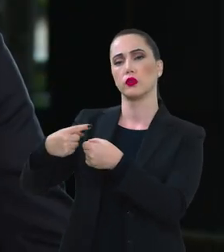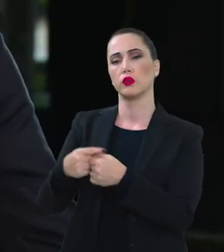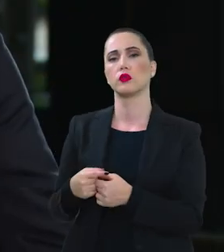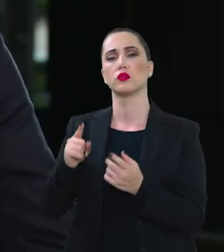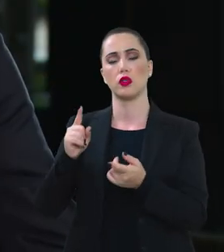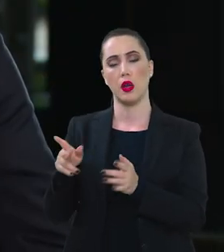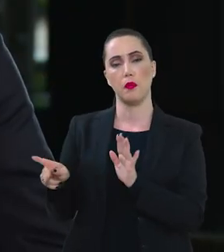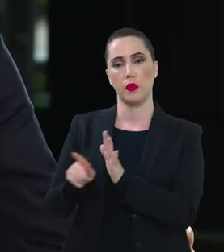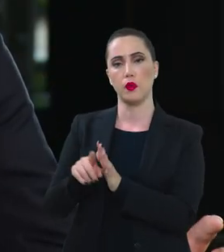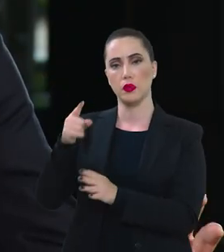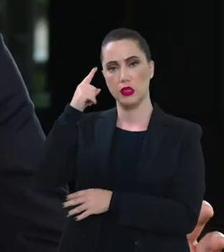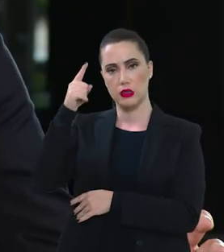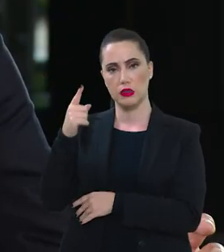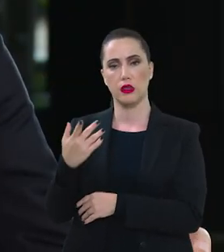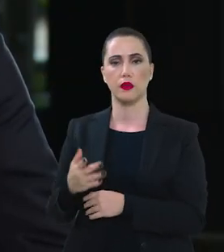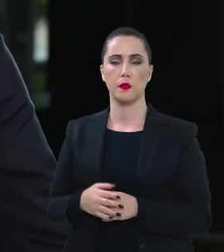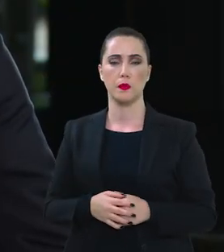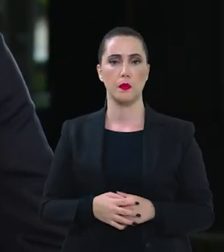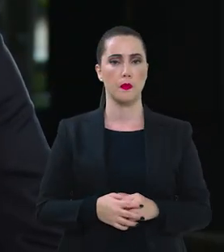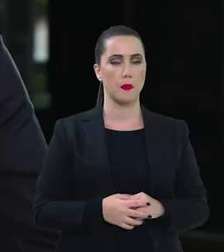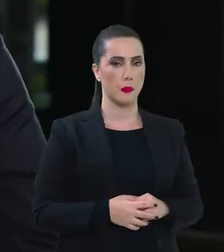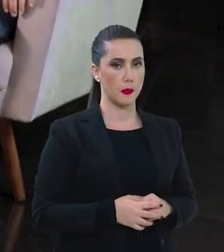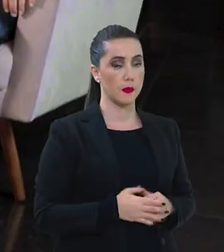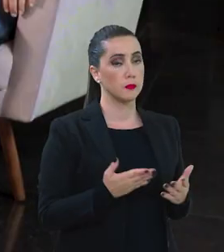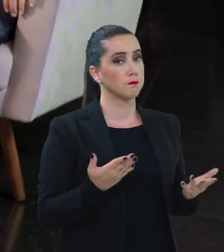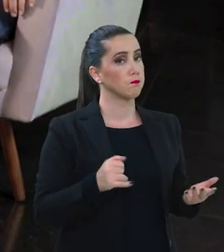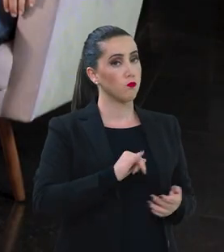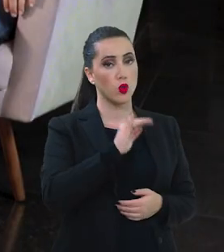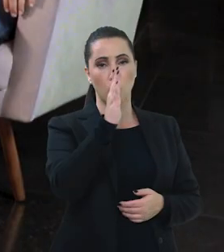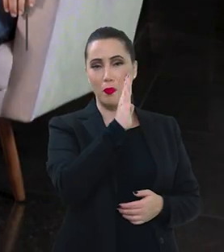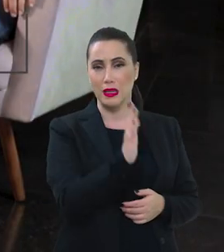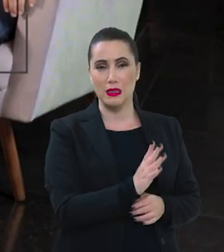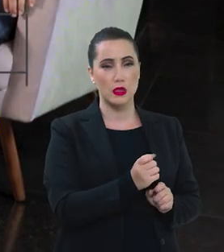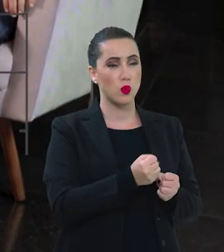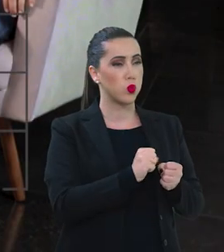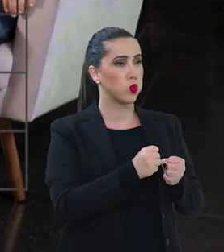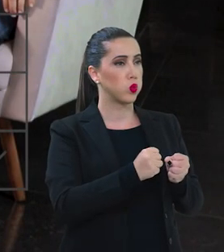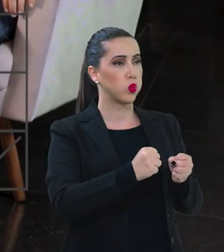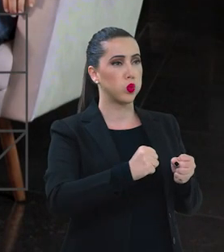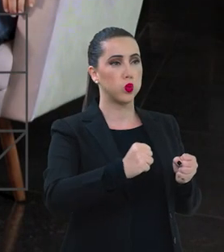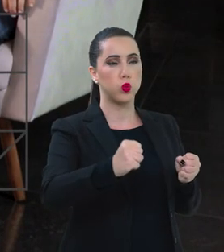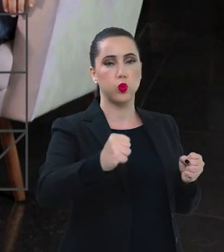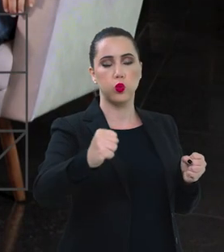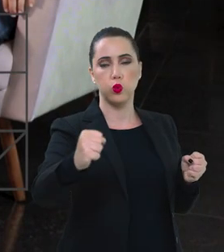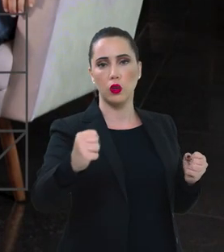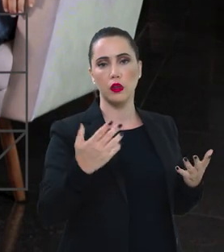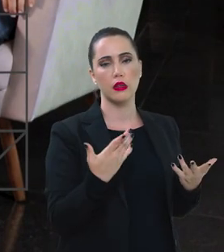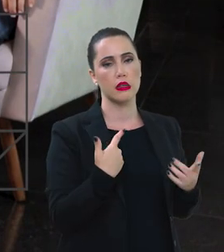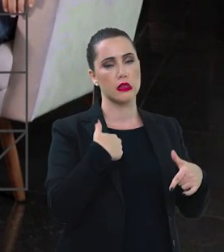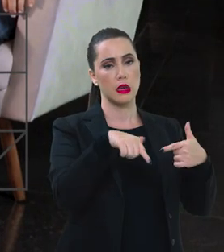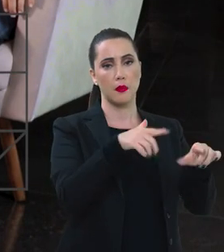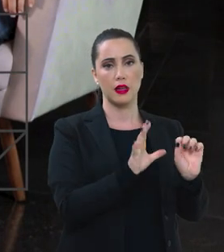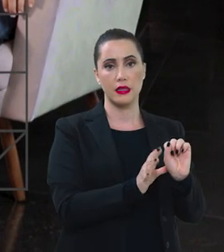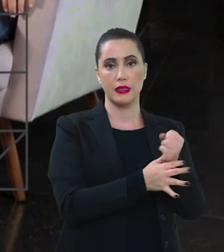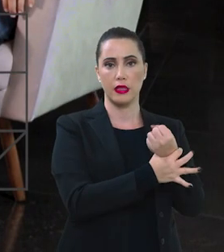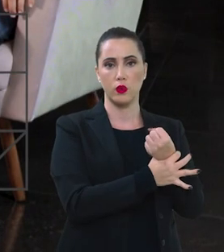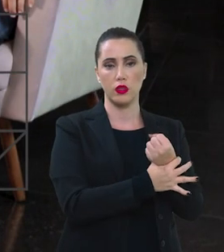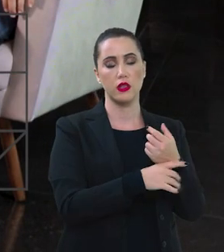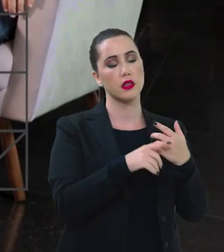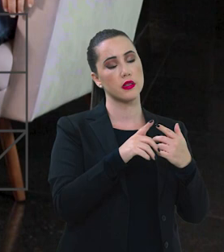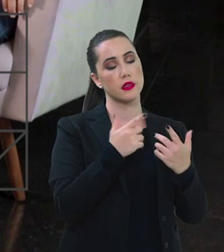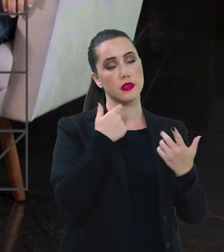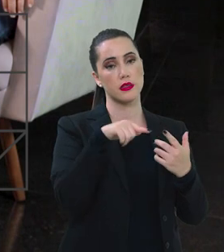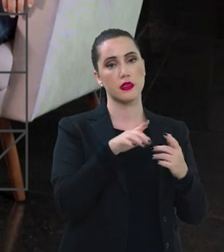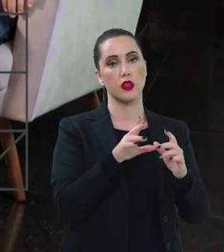pelas ideias em relação ao programa? Acho que o Brasil é um país que tem uma dimensão continental. Trabalhar a segurança